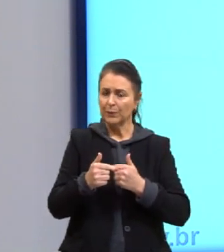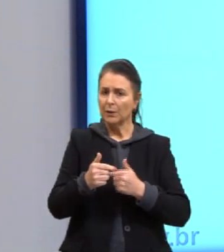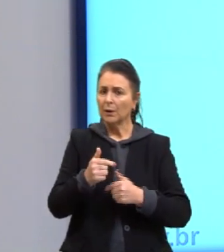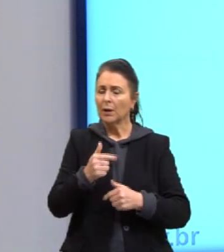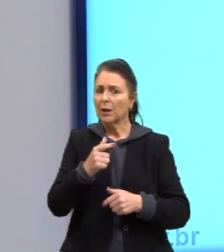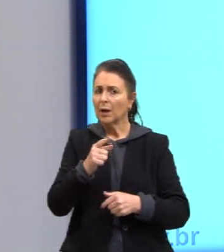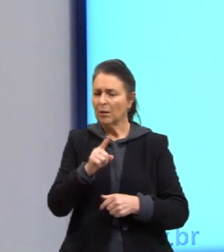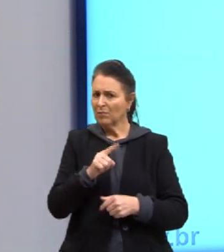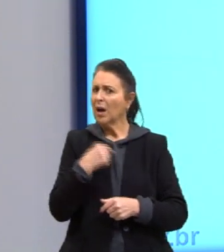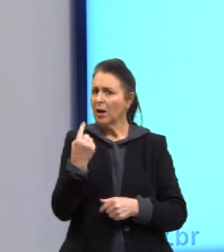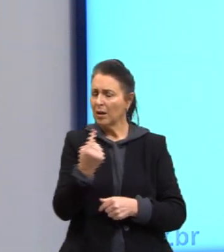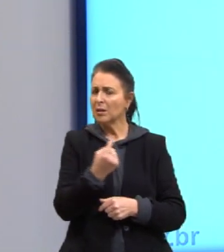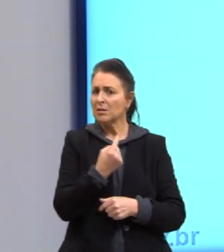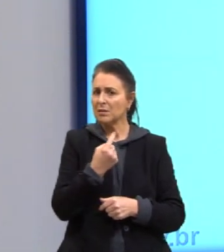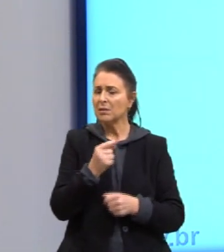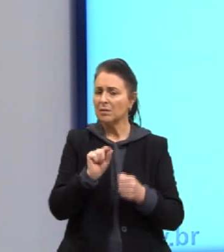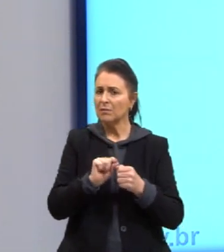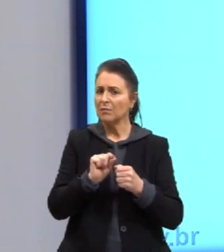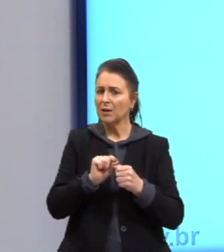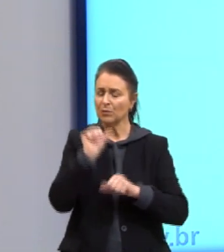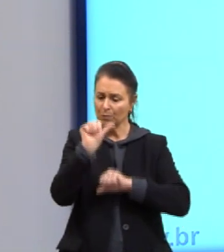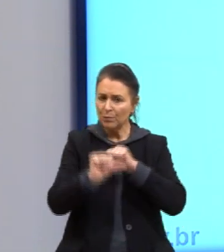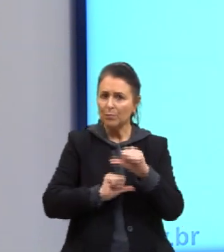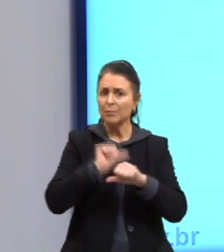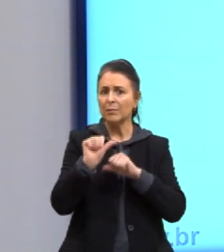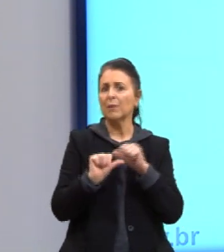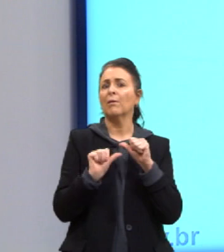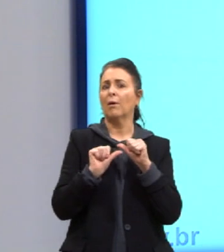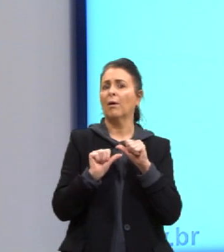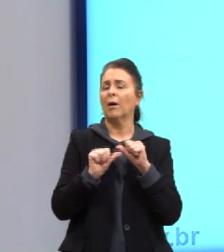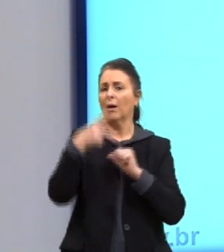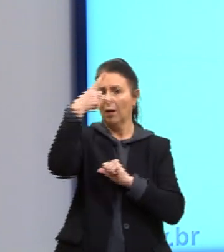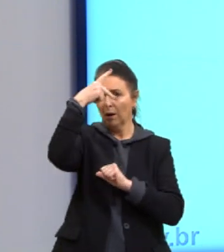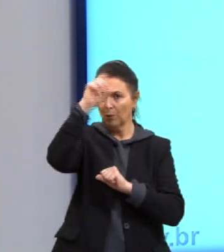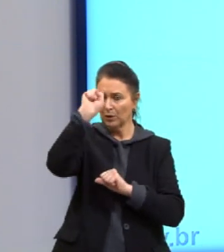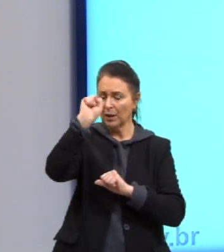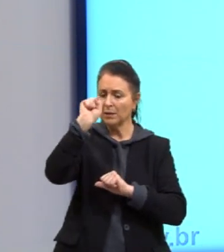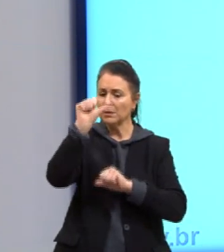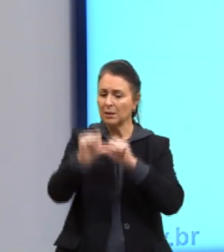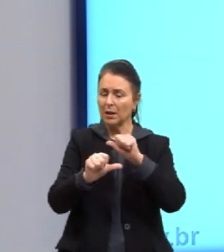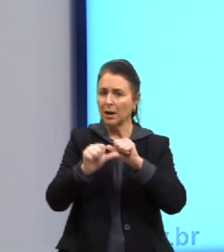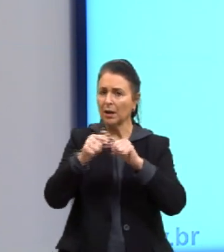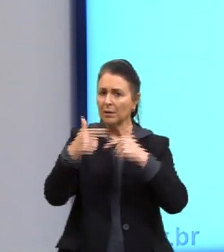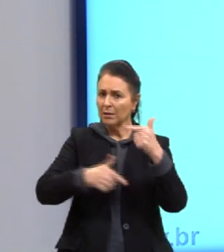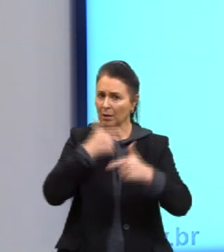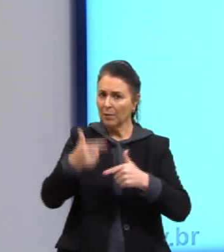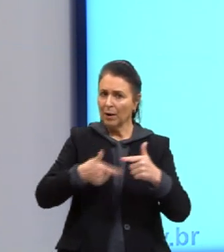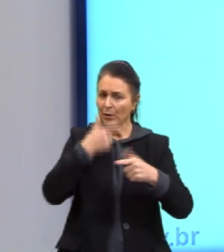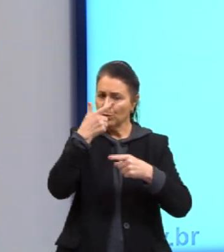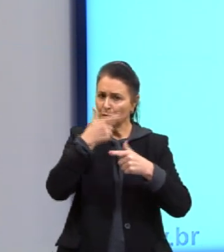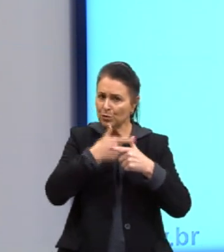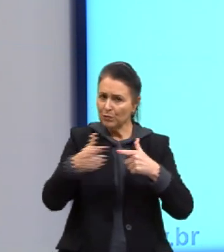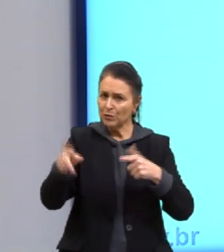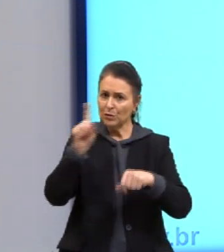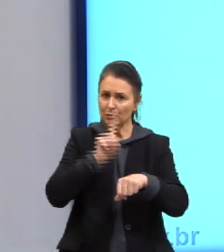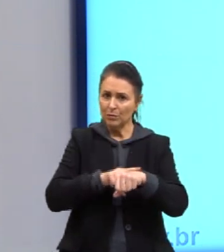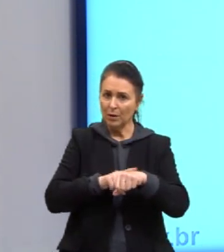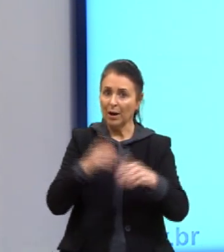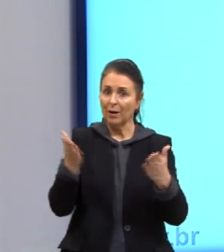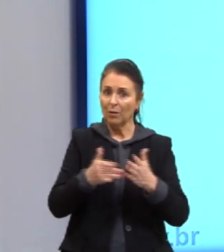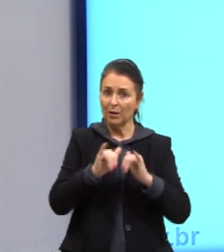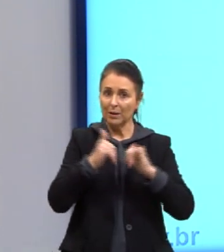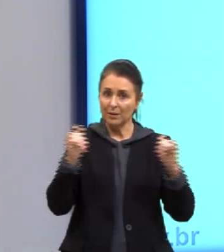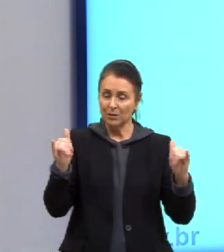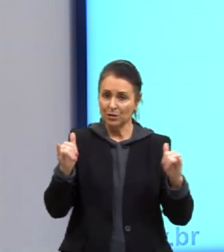vai só mudar aqui, onde a potência seria trabalho dividido pelo tempo, a gente vai colocar energia dividido pelo tempo.